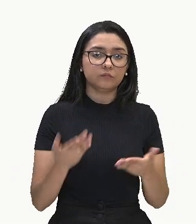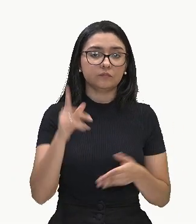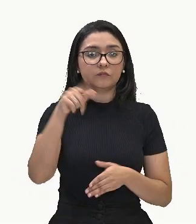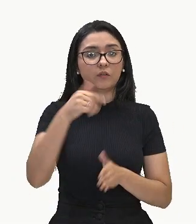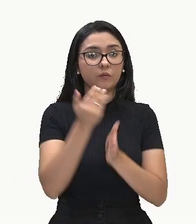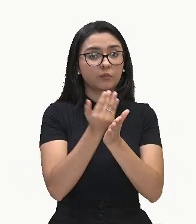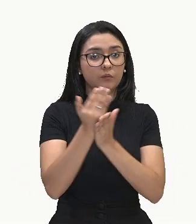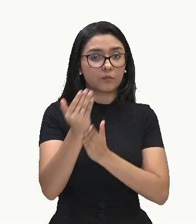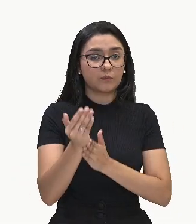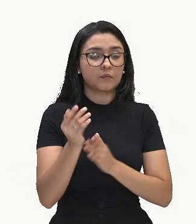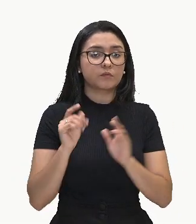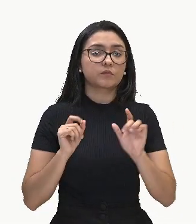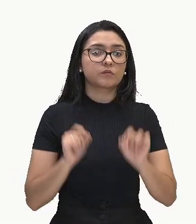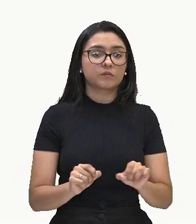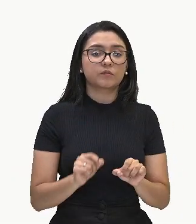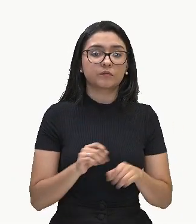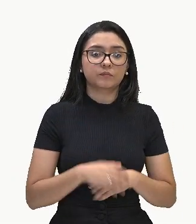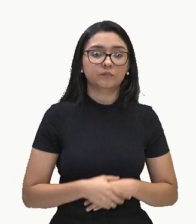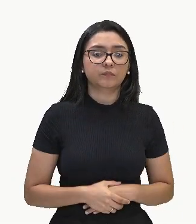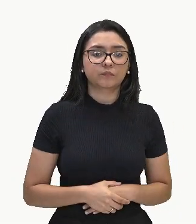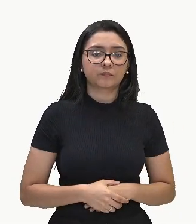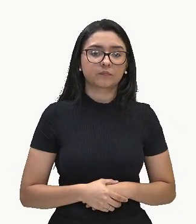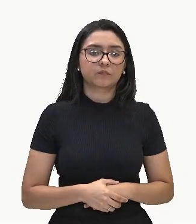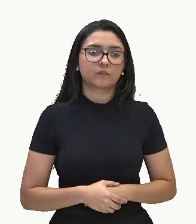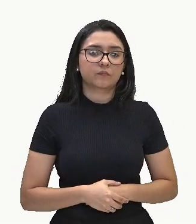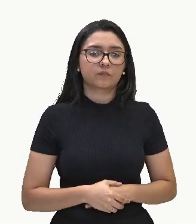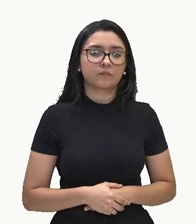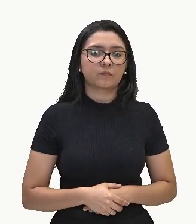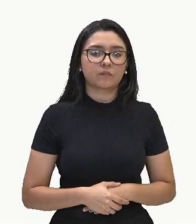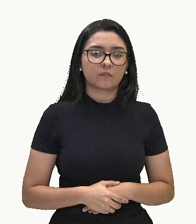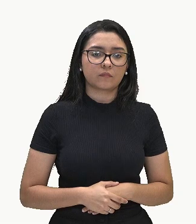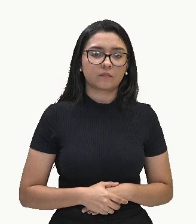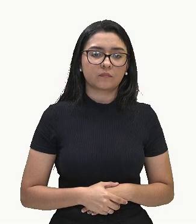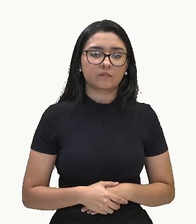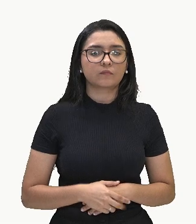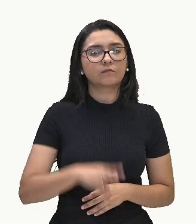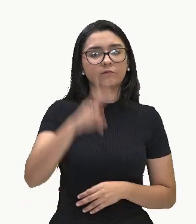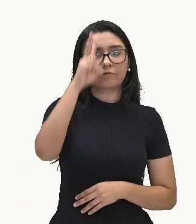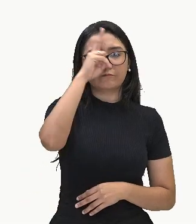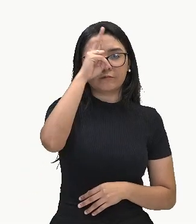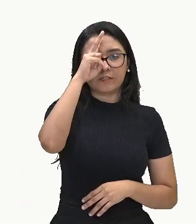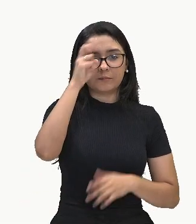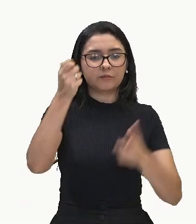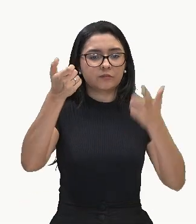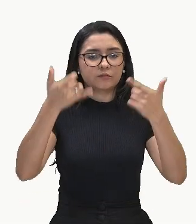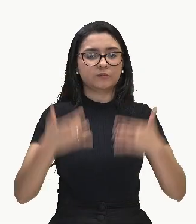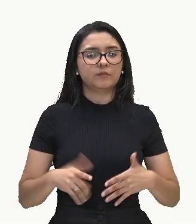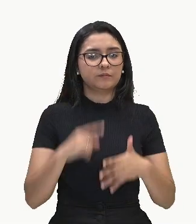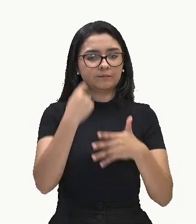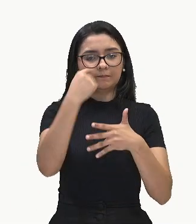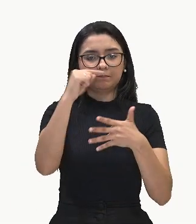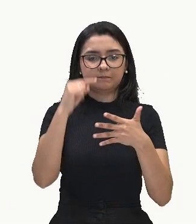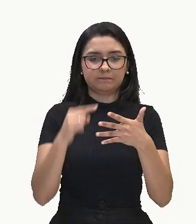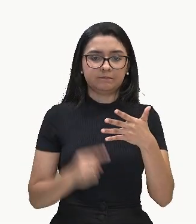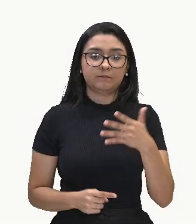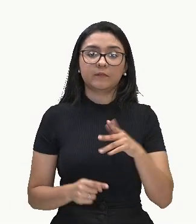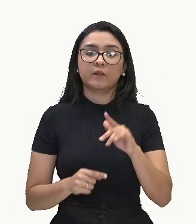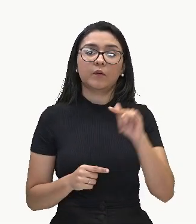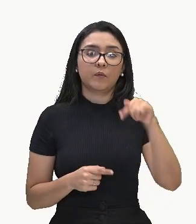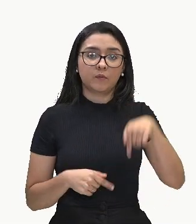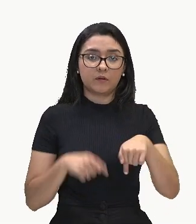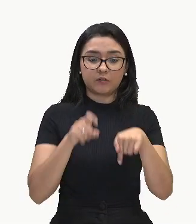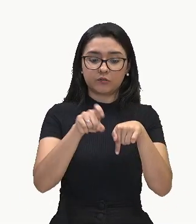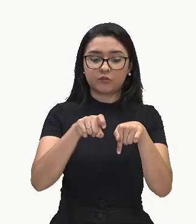início do meu quociente. Lembra lá que eu acabei de falar? Quociente, o nosso Q de X,